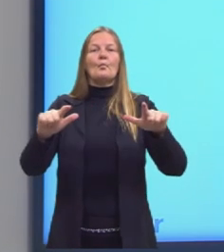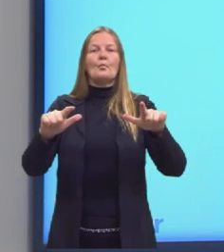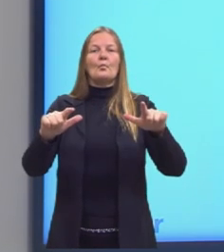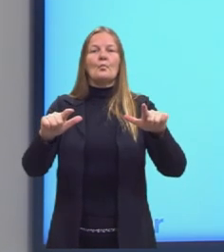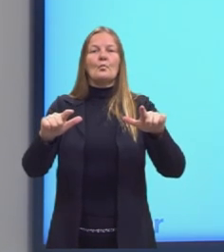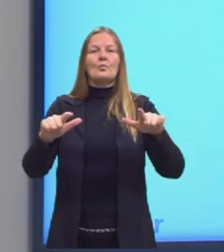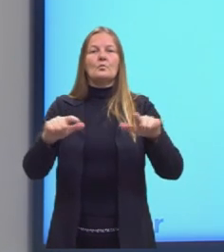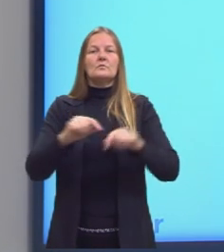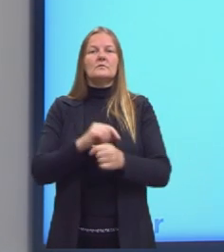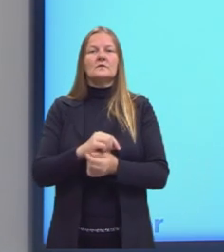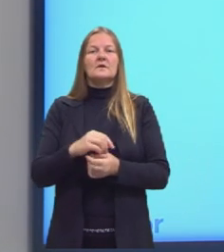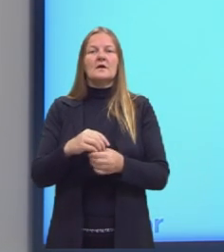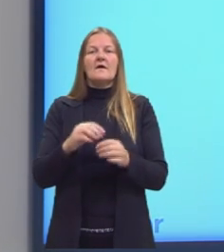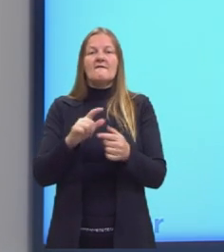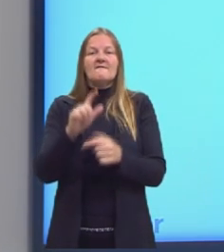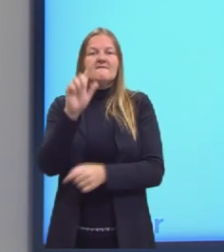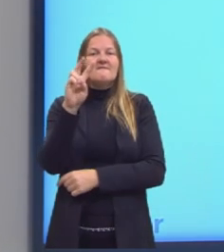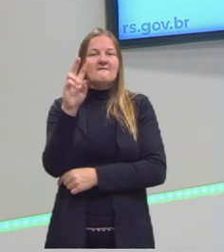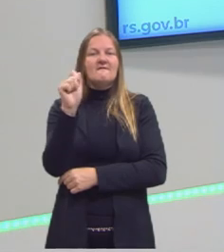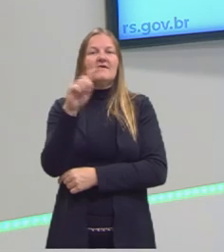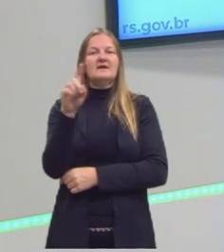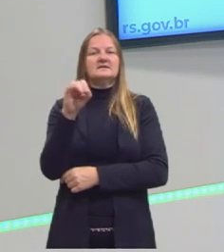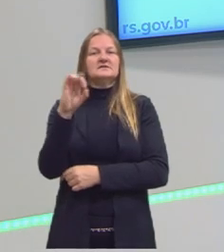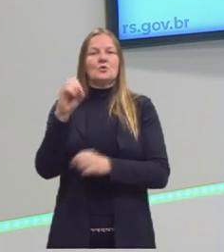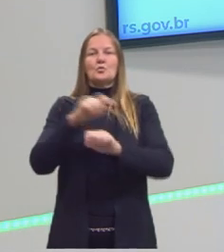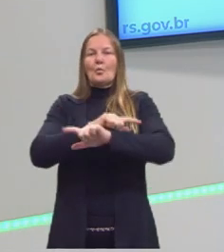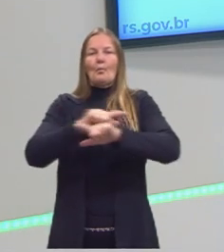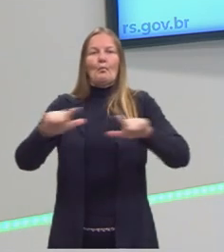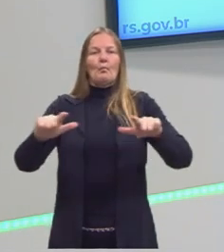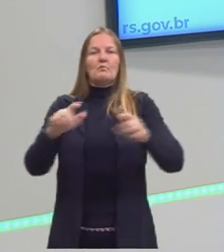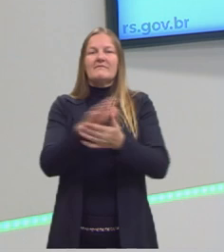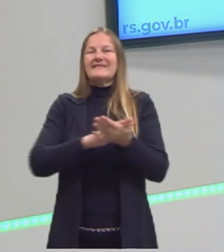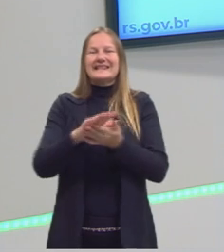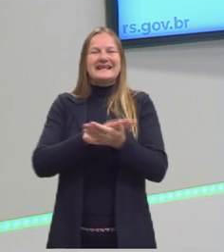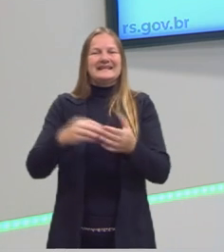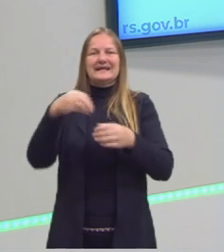chamamos de conjunto vazio. Não possui nenhum elemento.